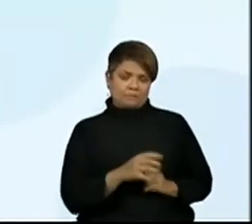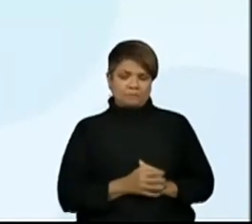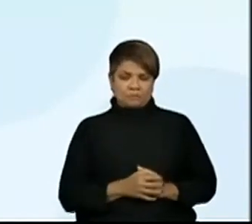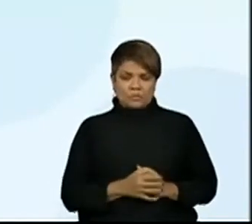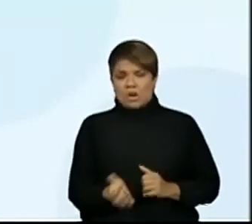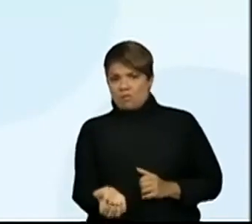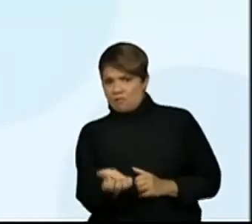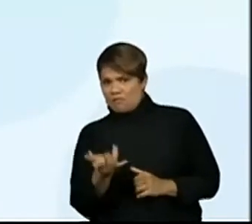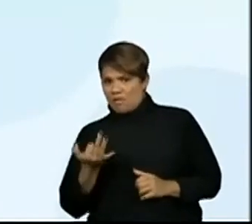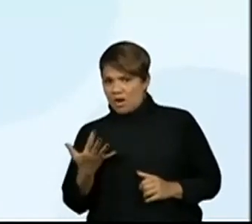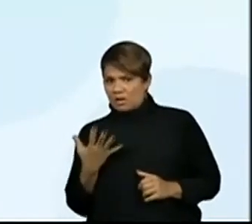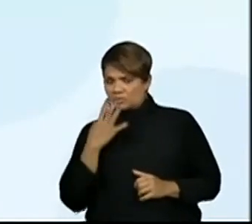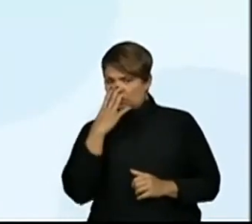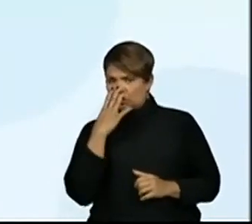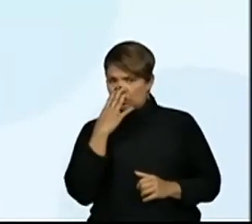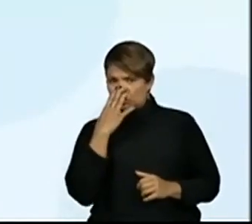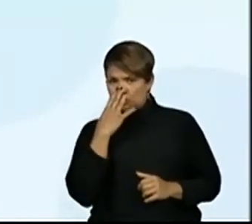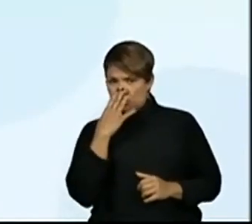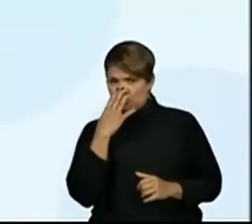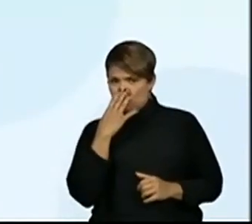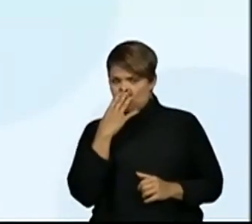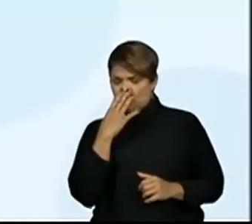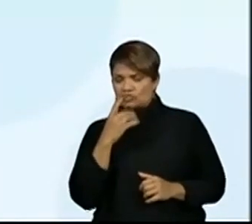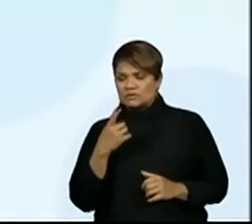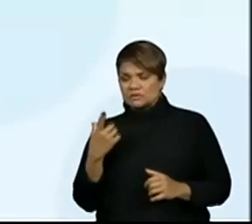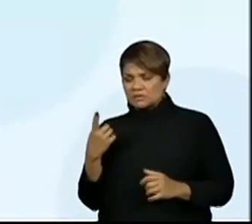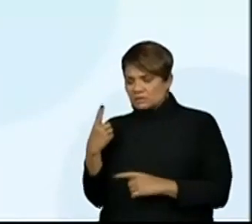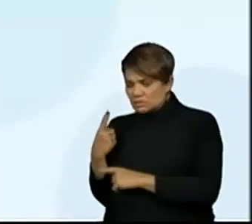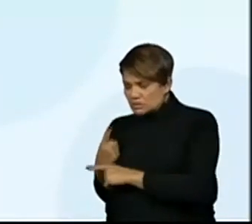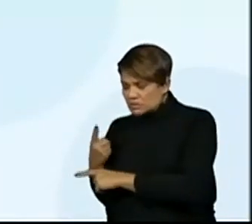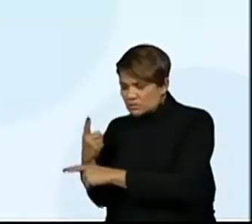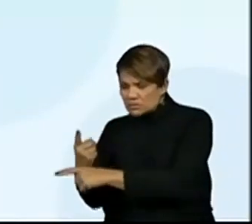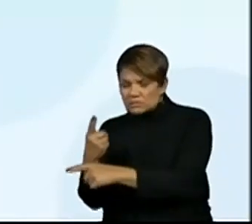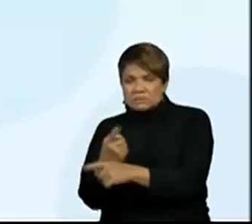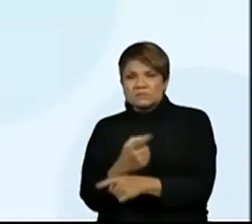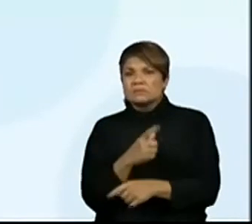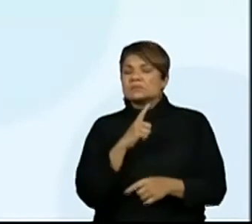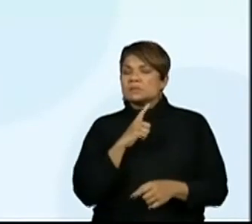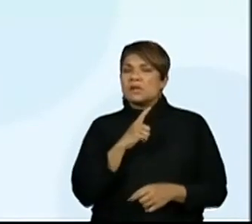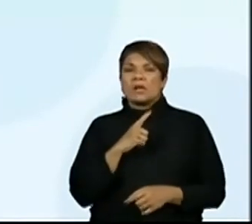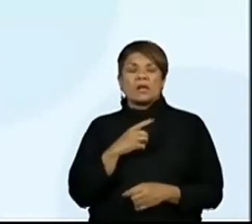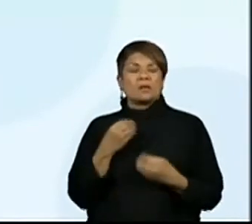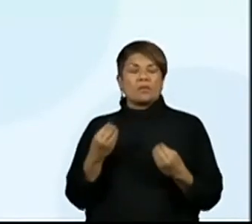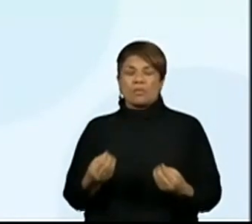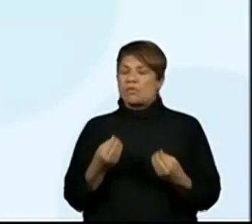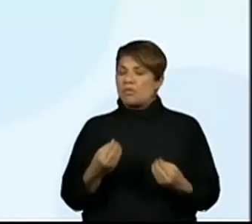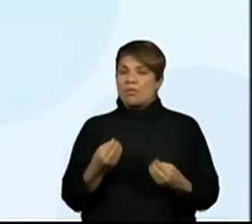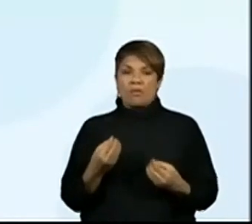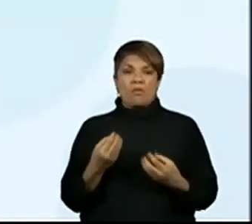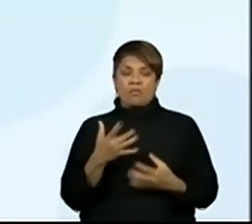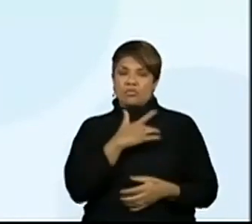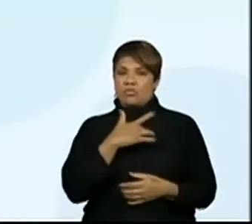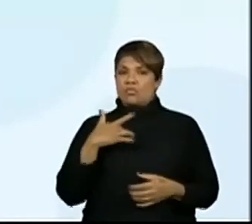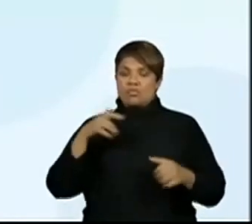cães foram encontrados em situação lastimável de saúde.